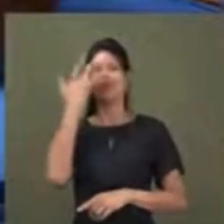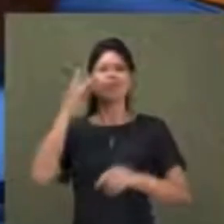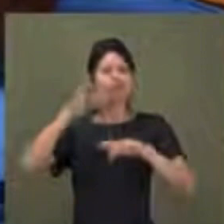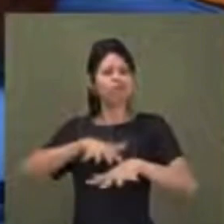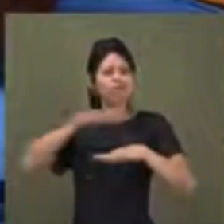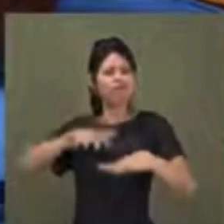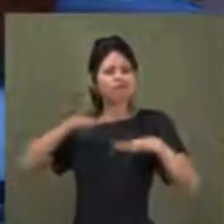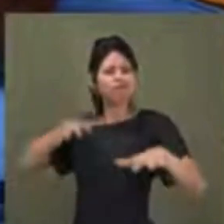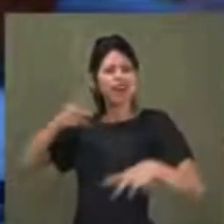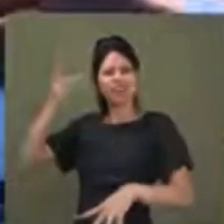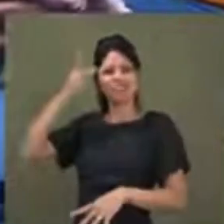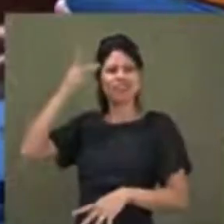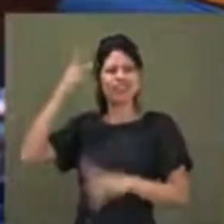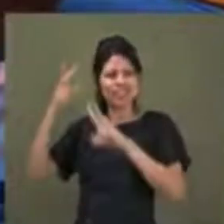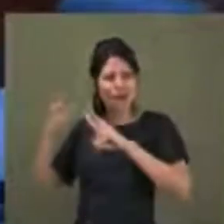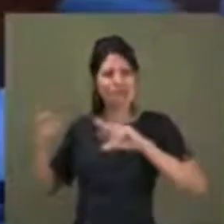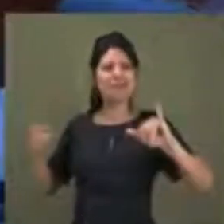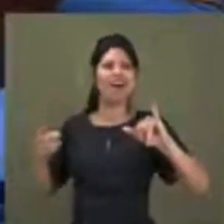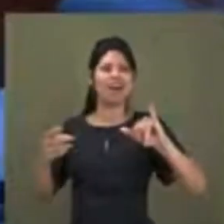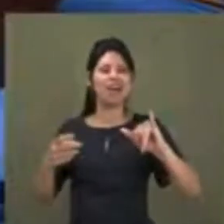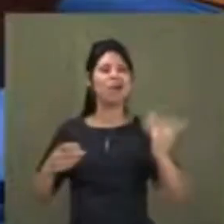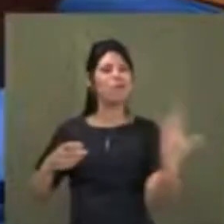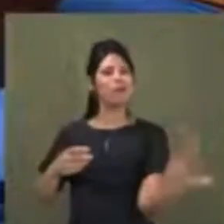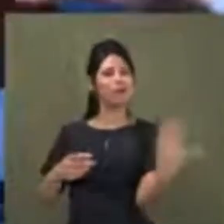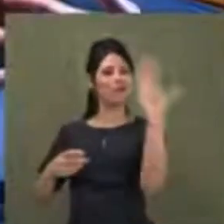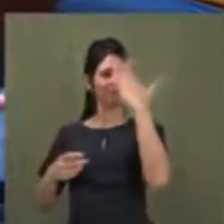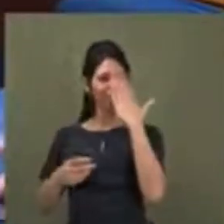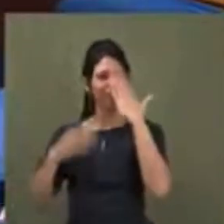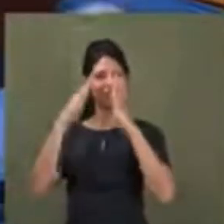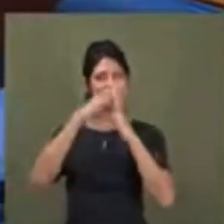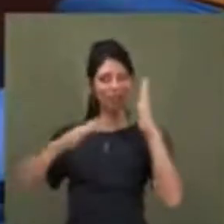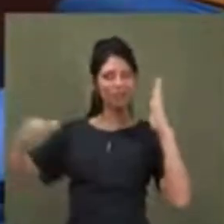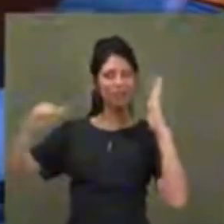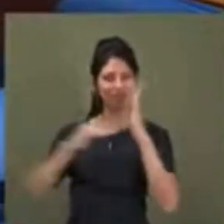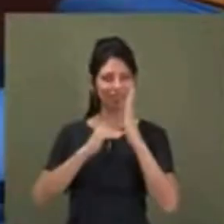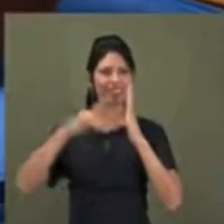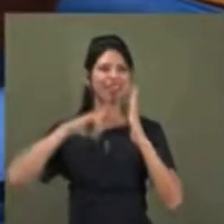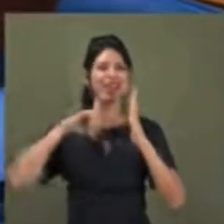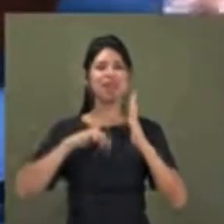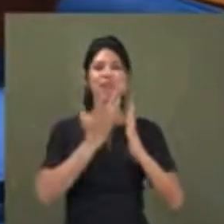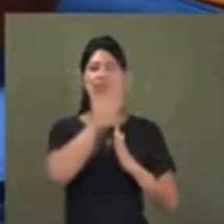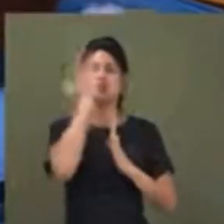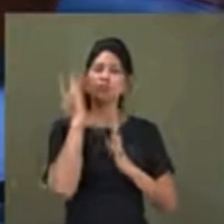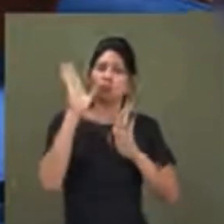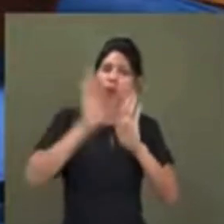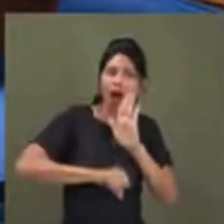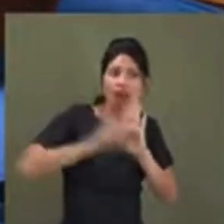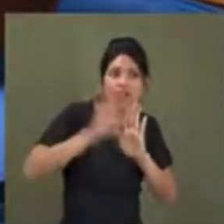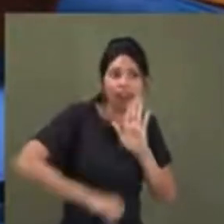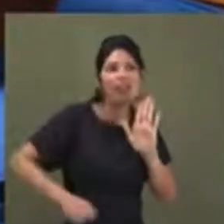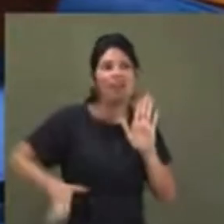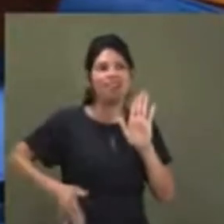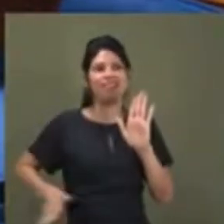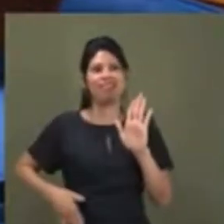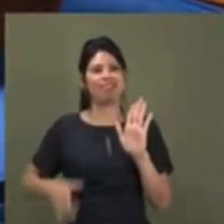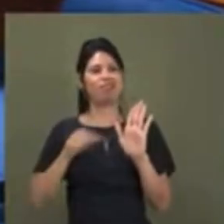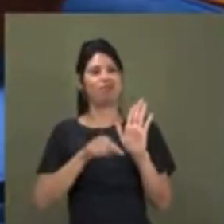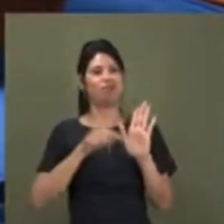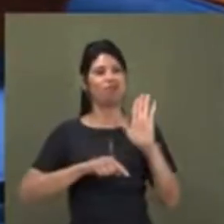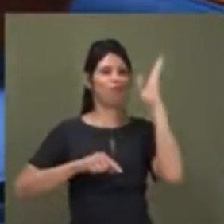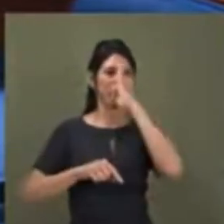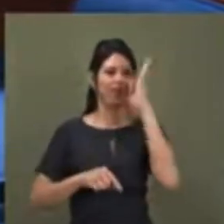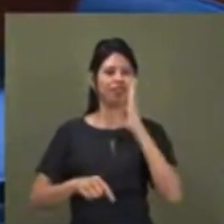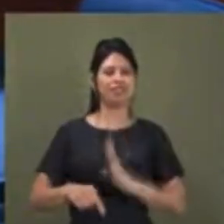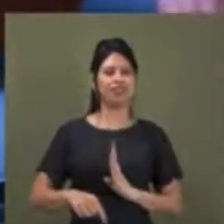frente do Palácio do Planalto, onde ali habita o ladrão da República Federativa do Brasil.